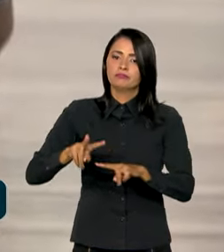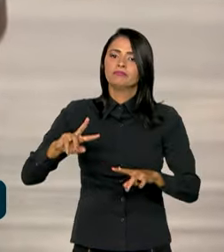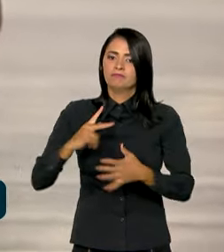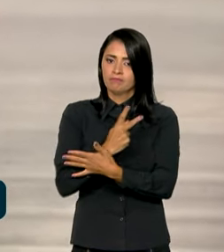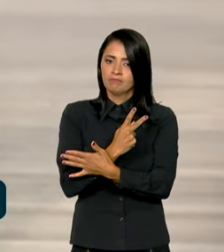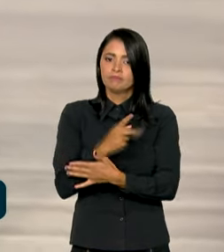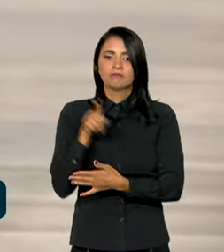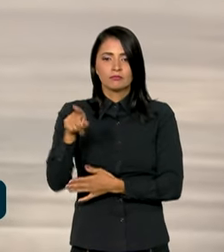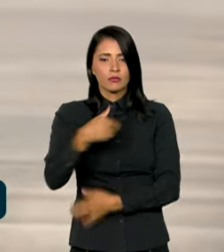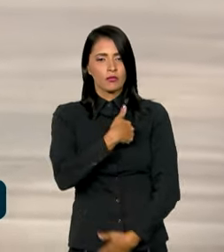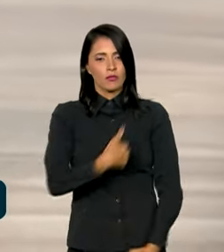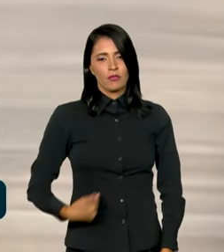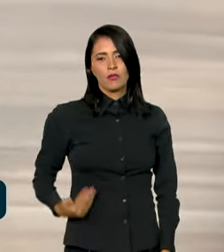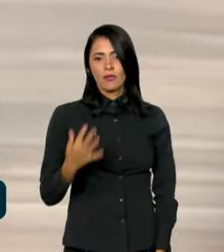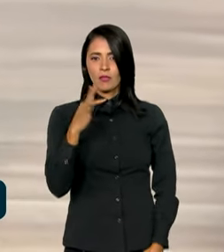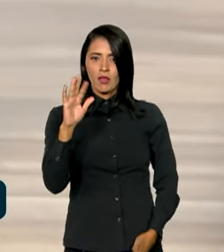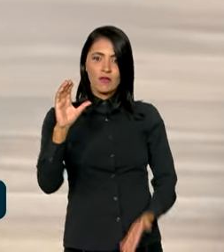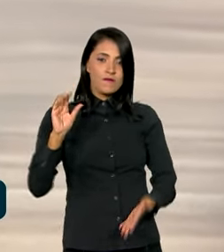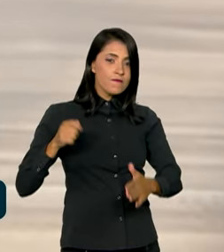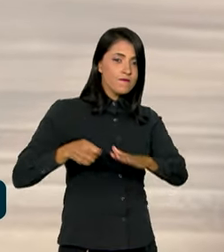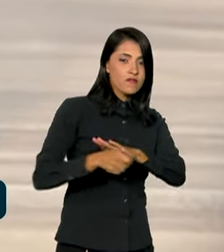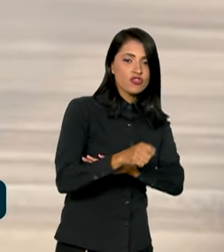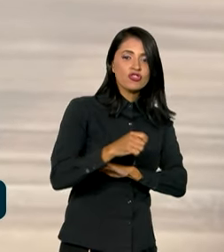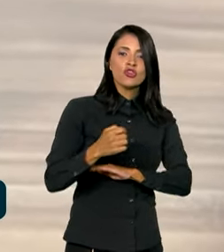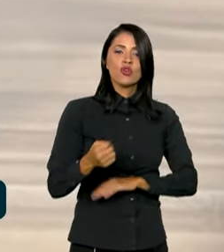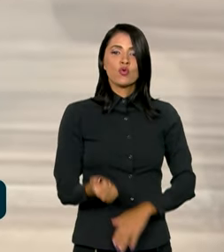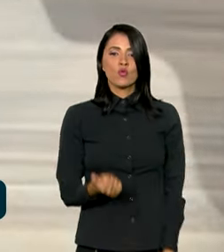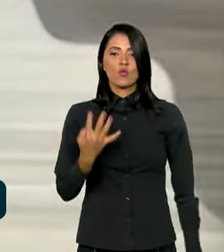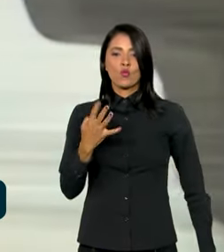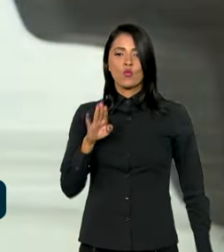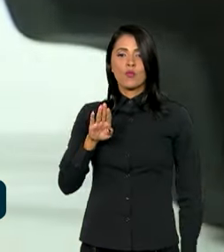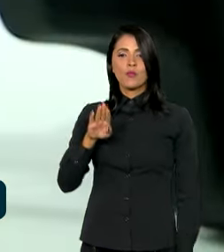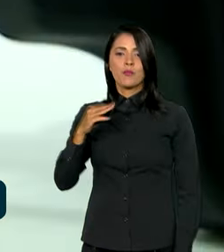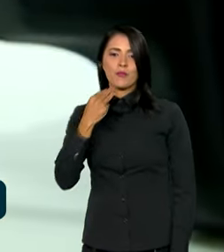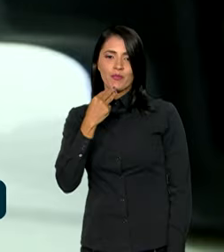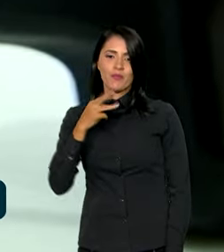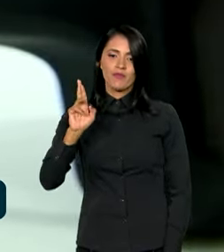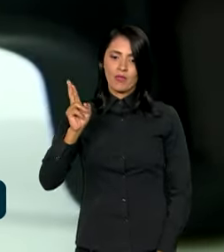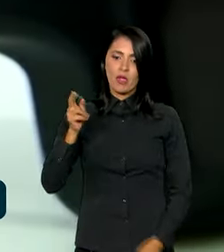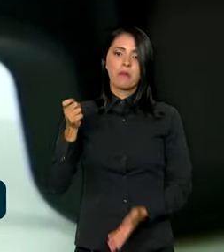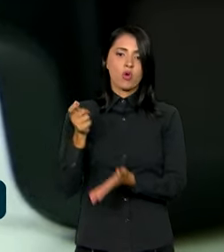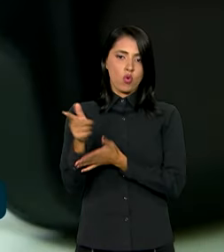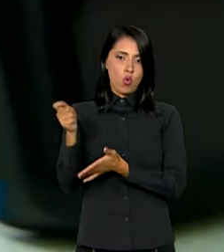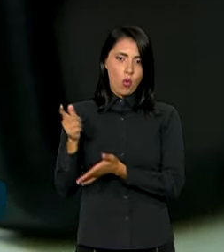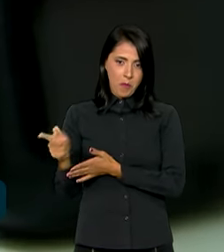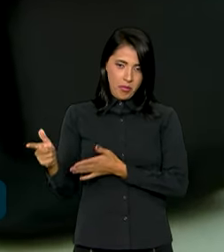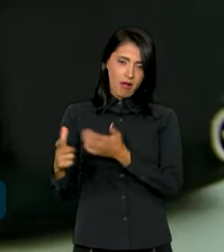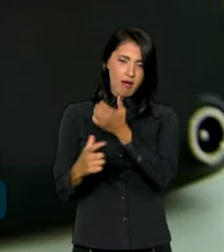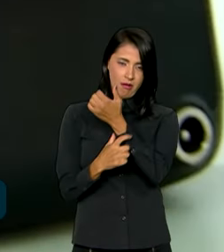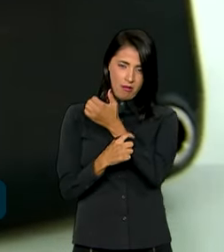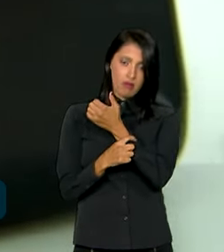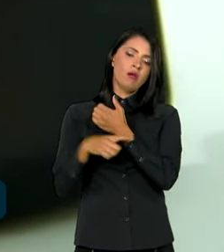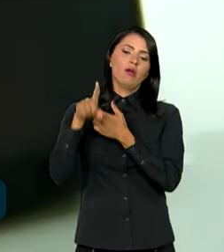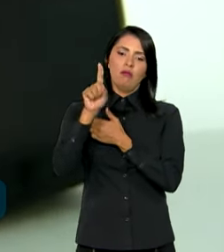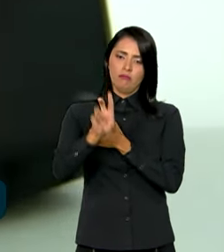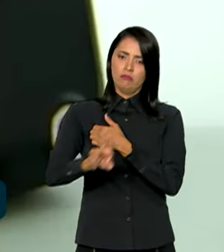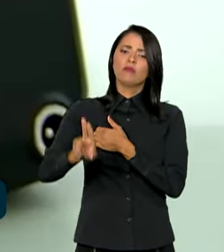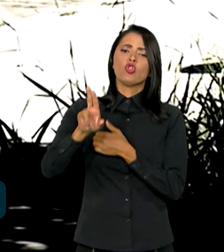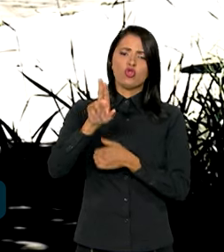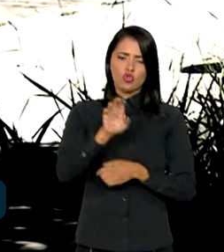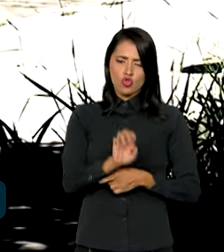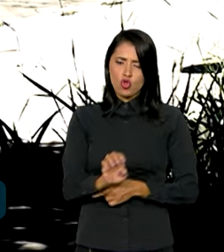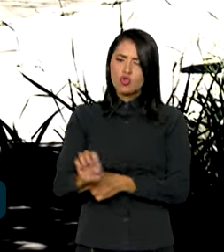governo federal vai investir quase 4 milhões de reais na aquisição dos equipamentos, que vão atender nove